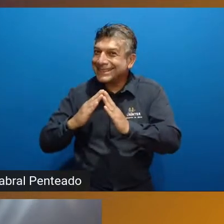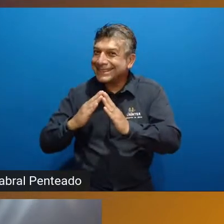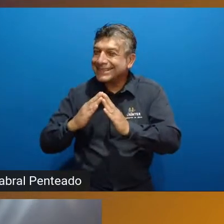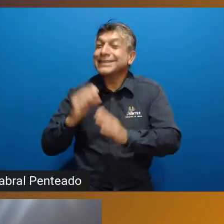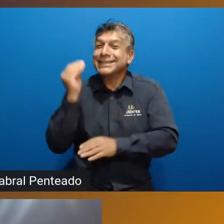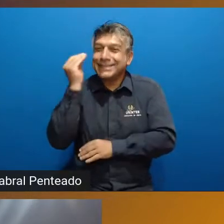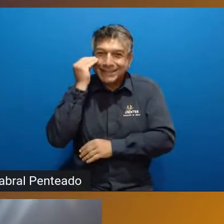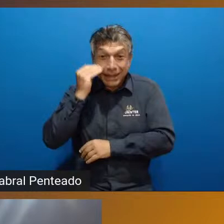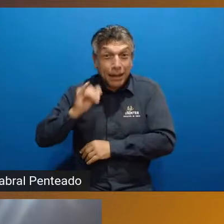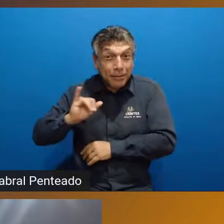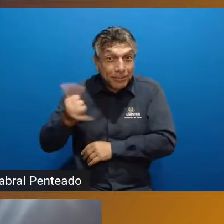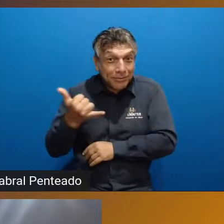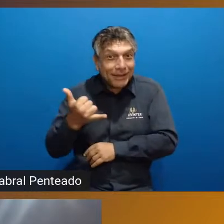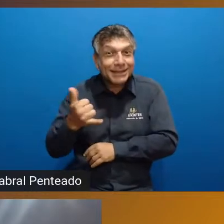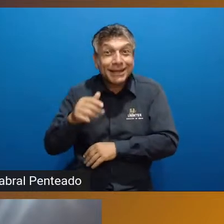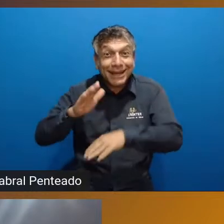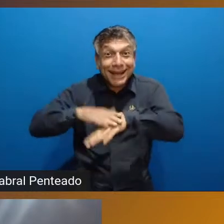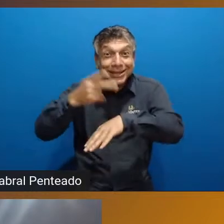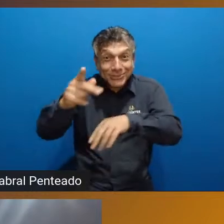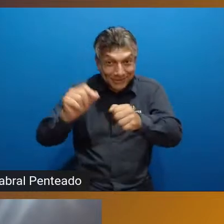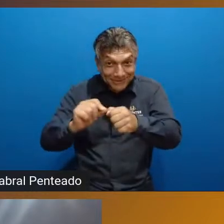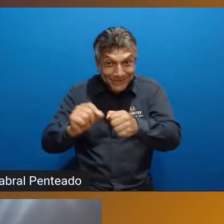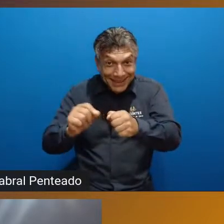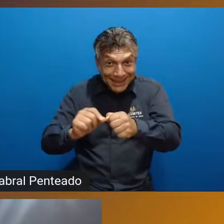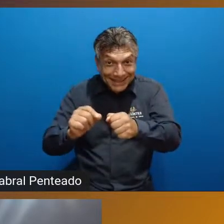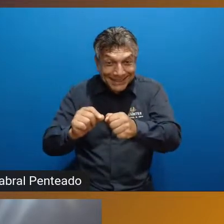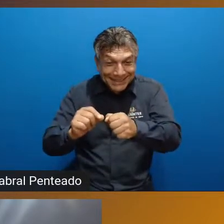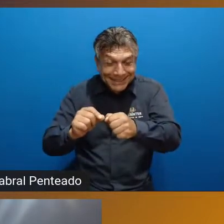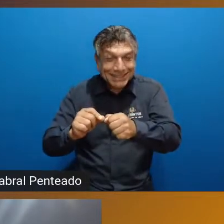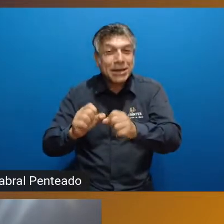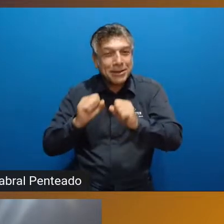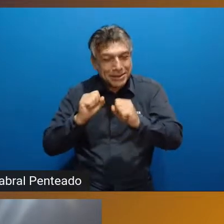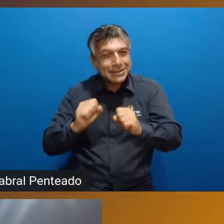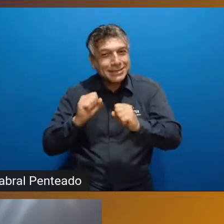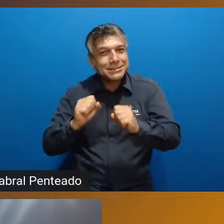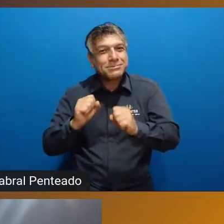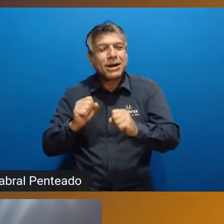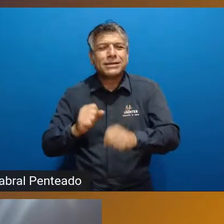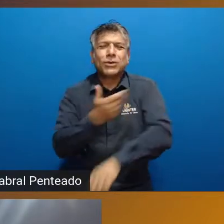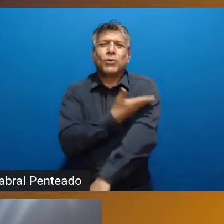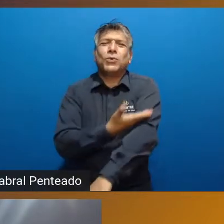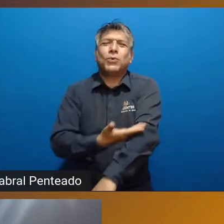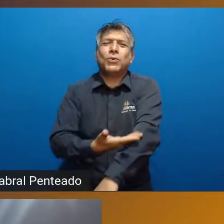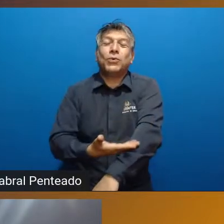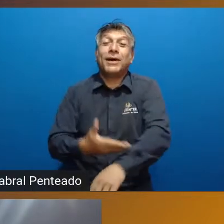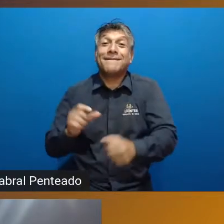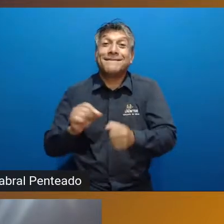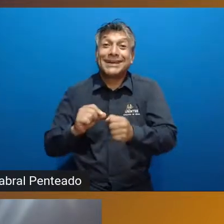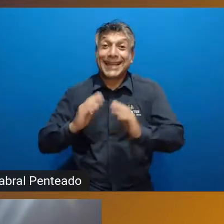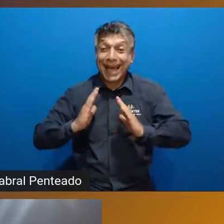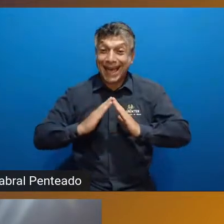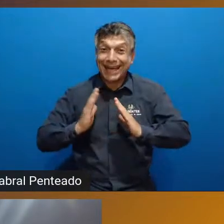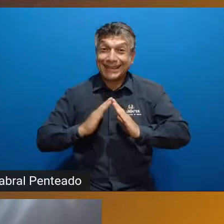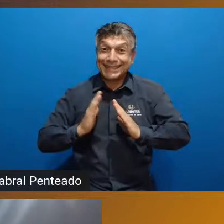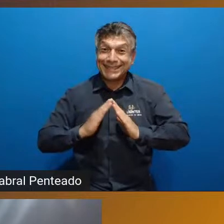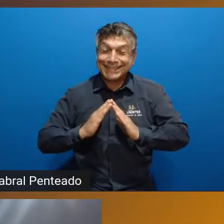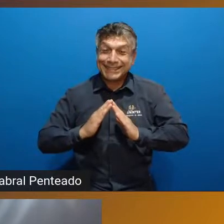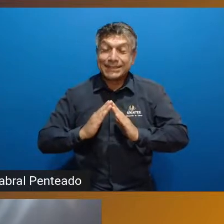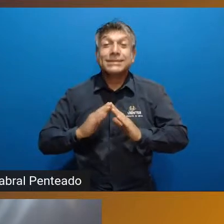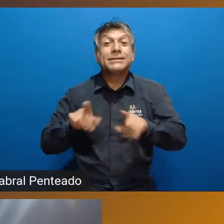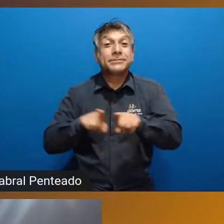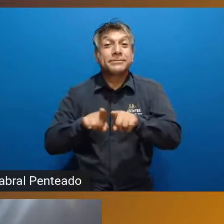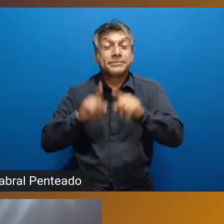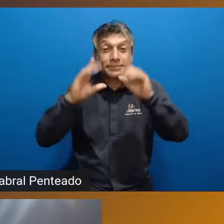aproveite para postar alguma coisa que você, por acaso, tenha como hábito de fazer na sua casa. E também à noite,